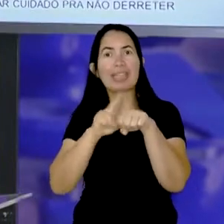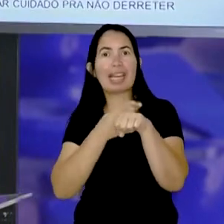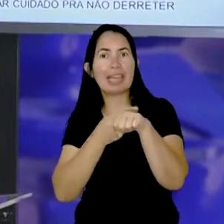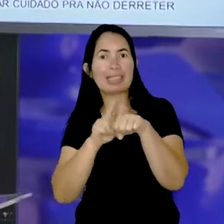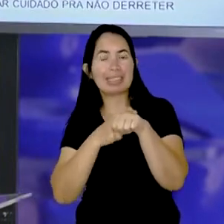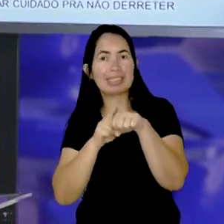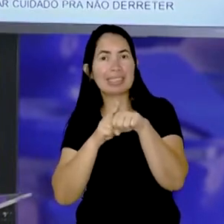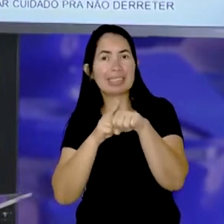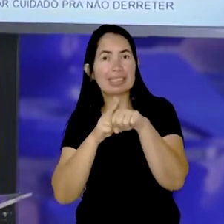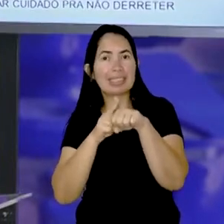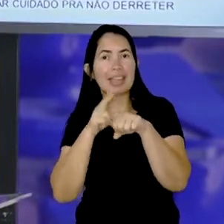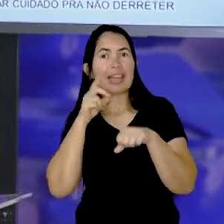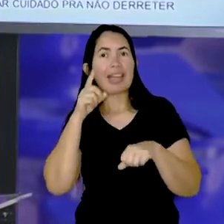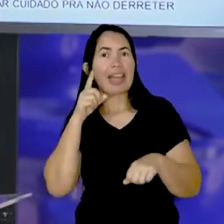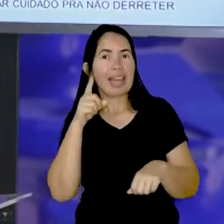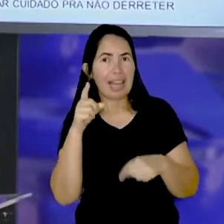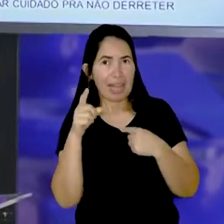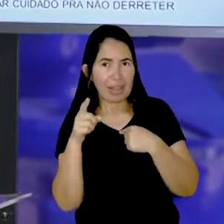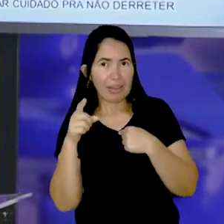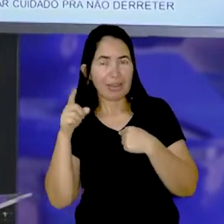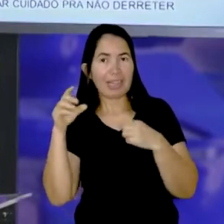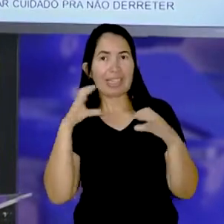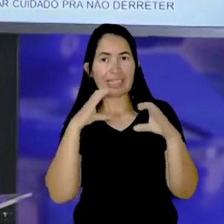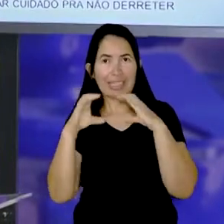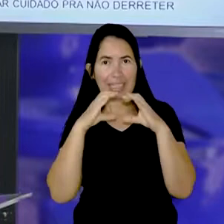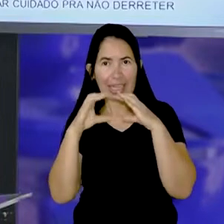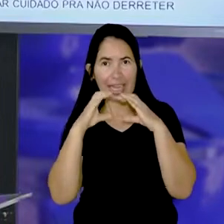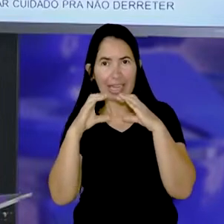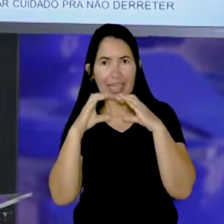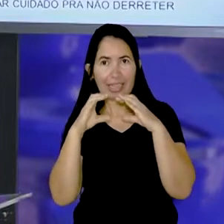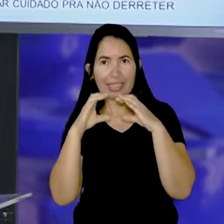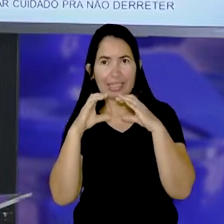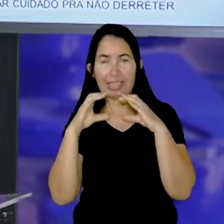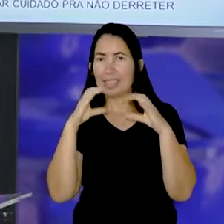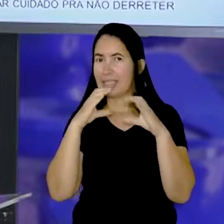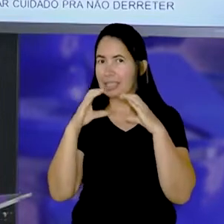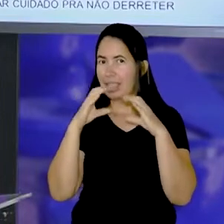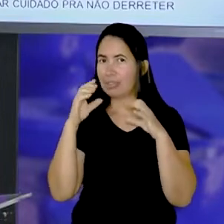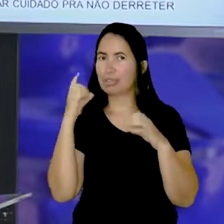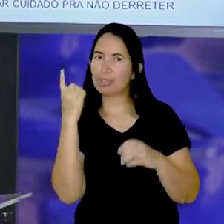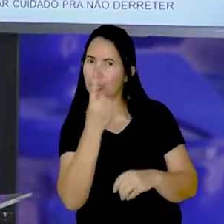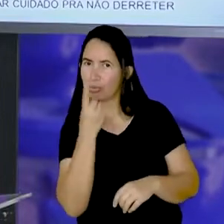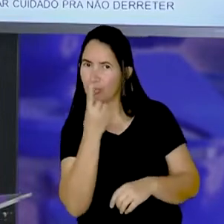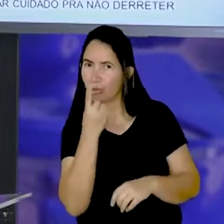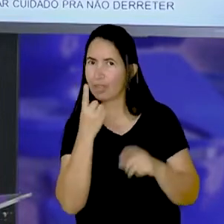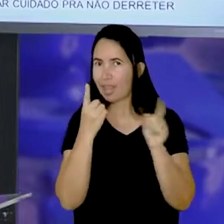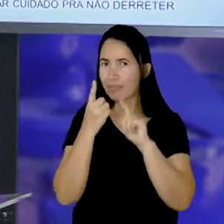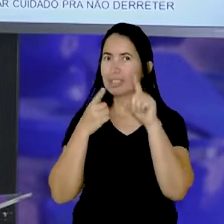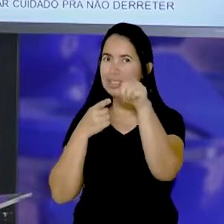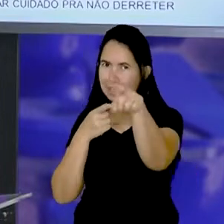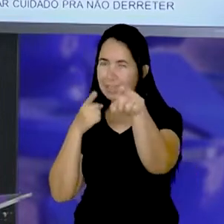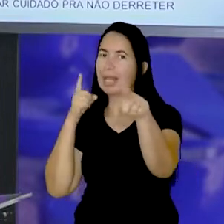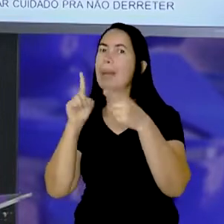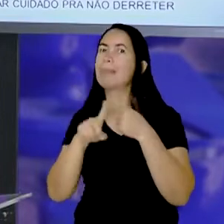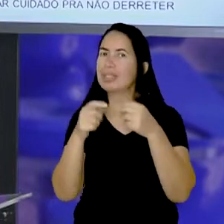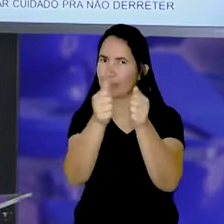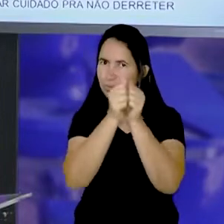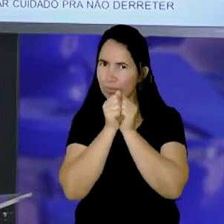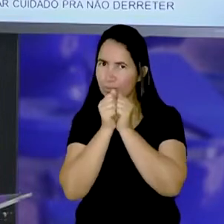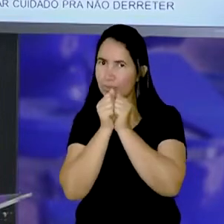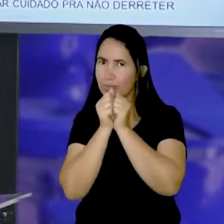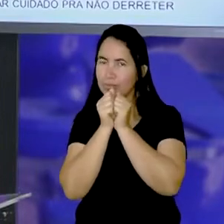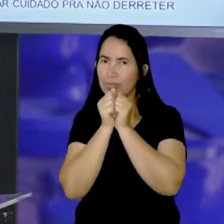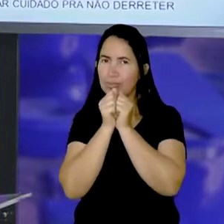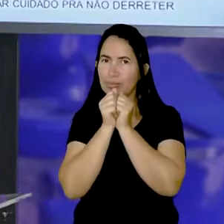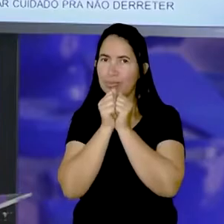E agora a tia Márcia vai cantar. Mas ela não vai cantar sozinha não, hein? Vocês vão cantar junto comigo. Vamos lá?